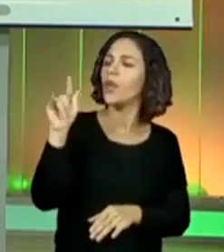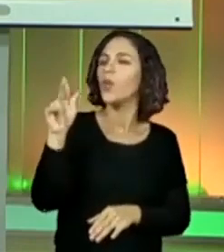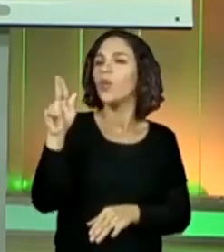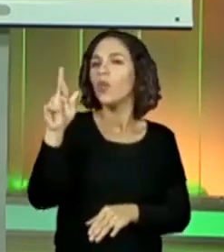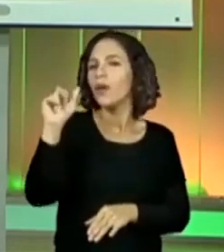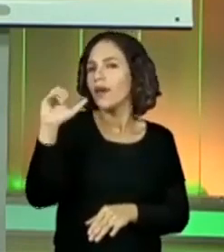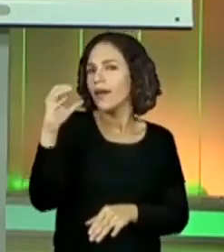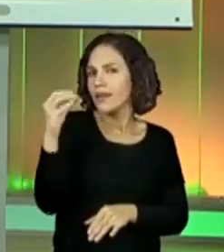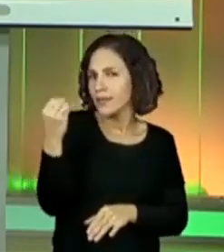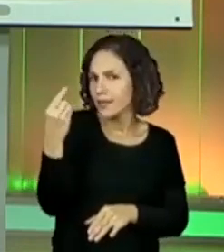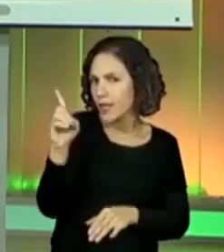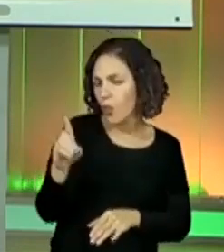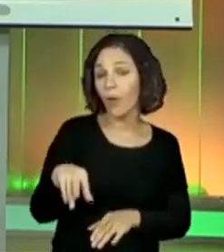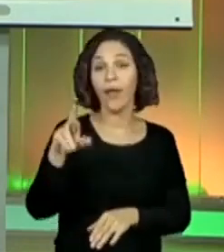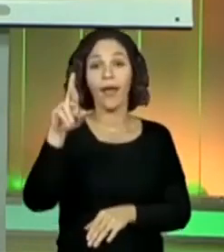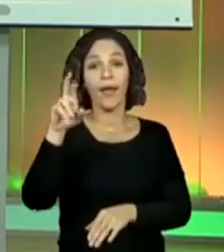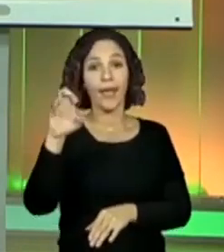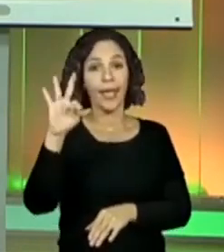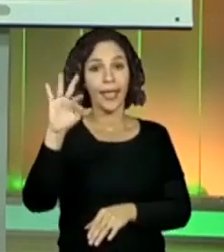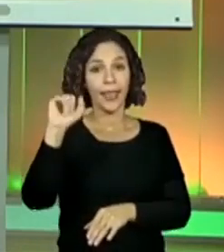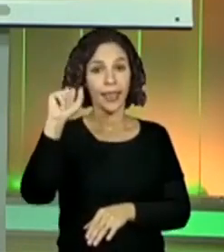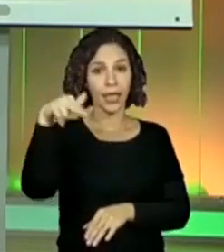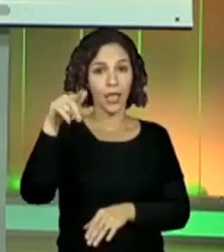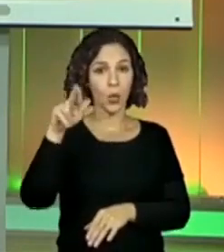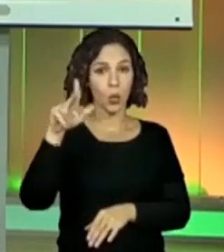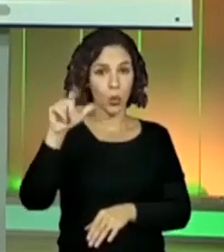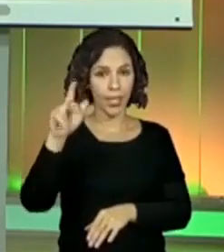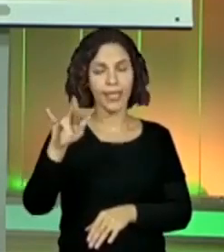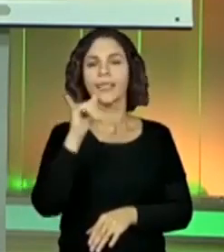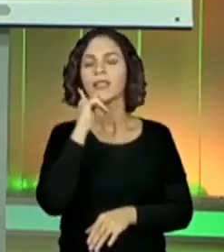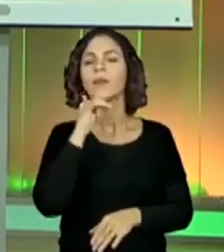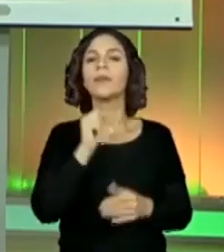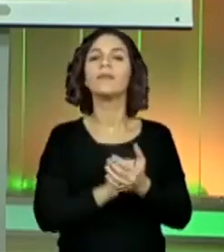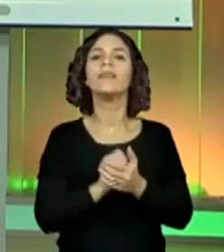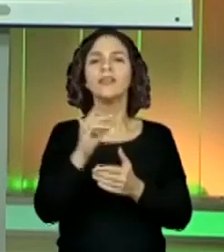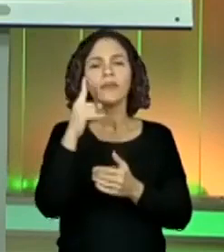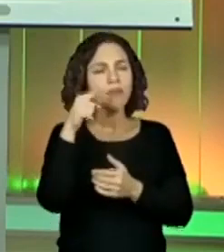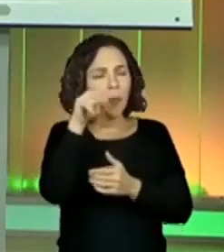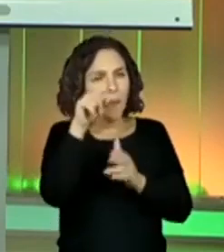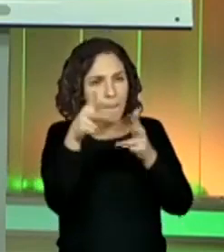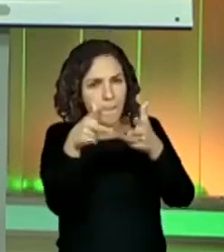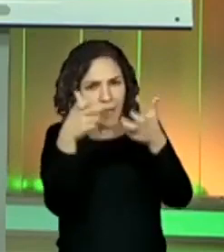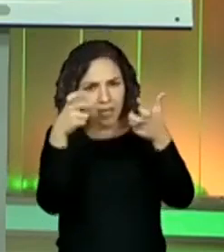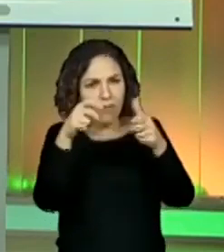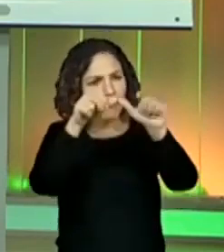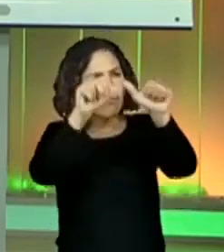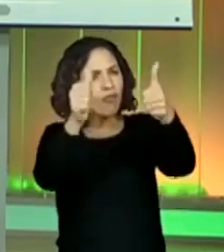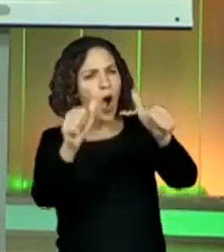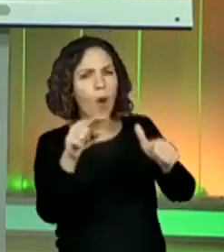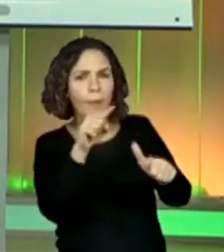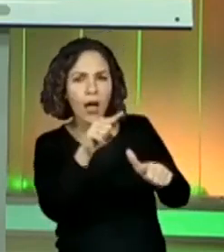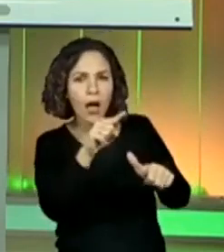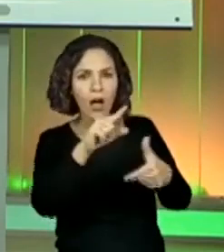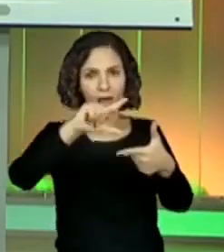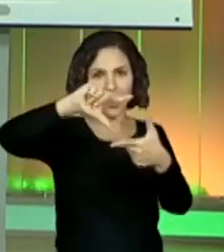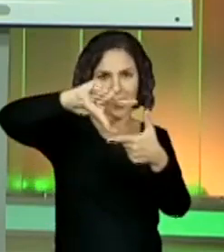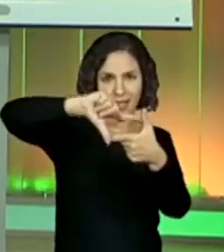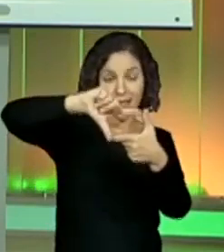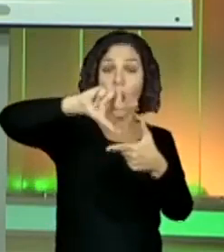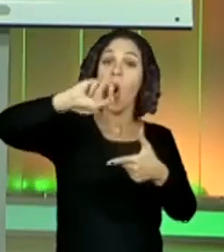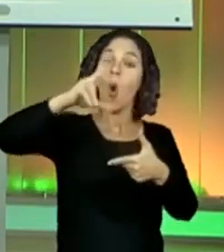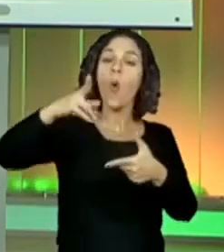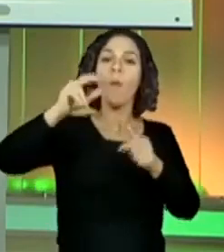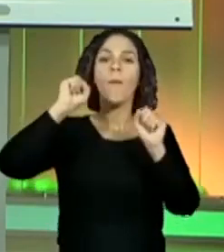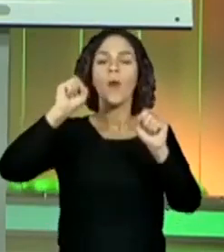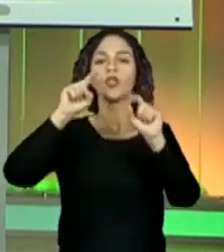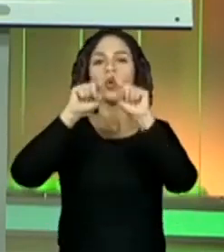Todas as vezes que os elementos que eu vou contar estiverem na forma de um retângulo ou de um quadrado,